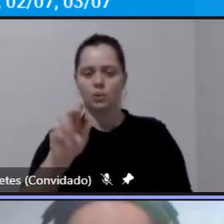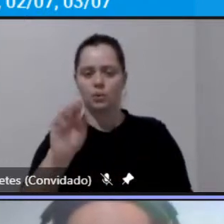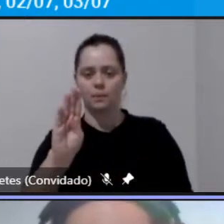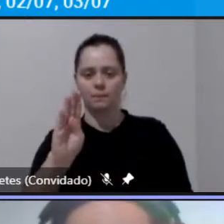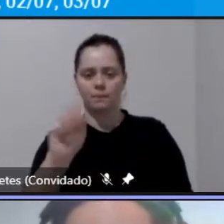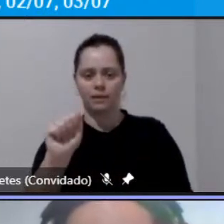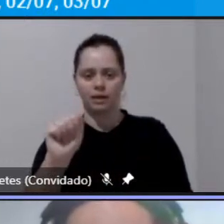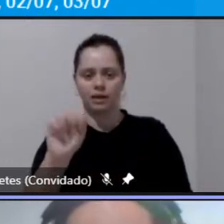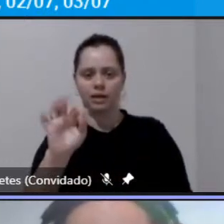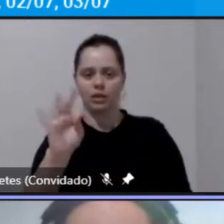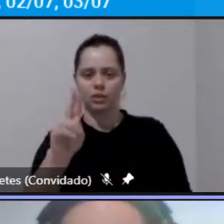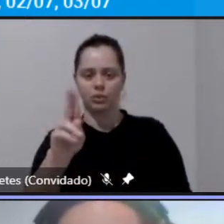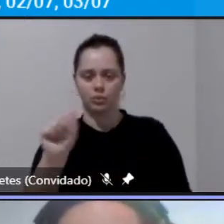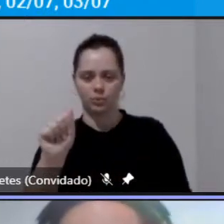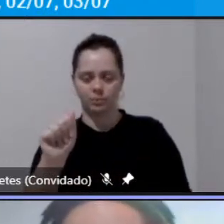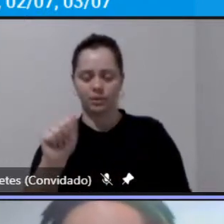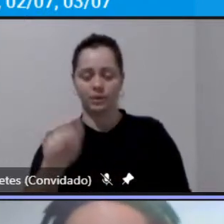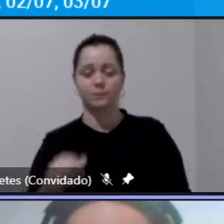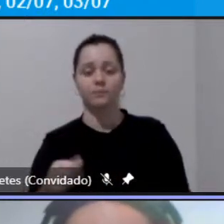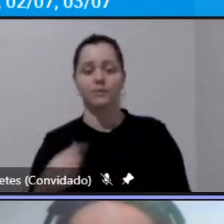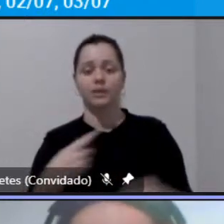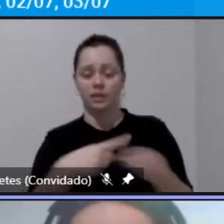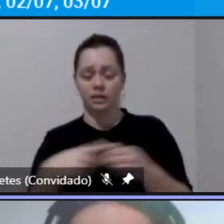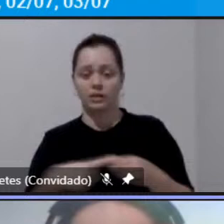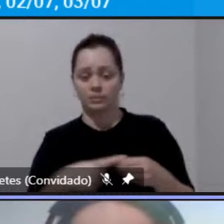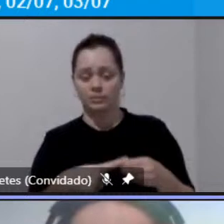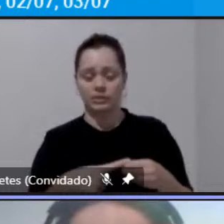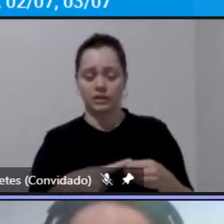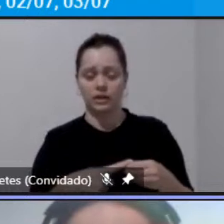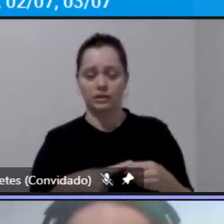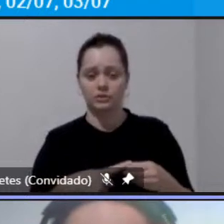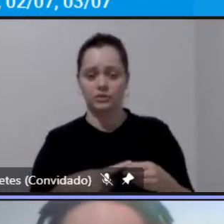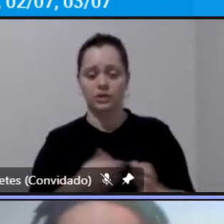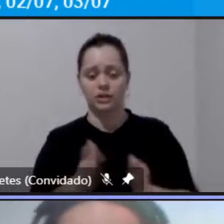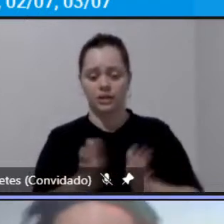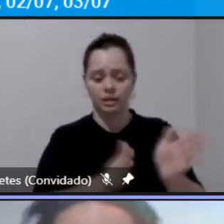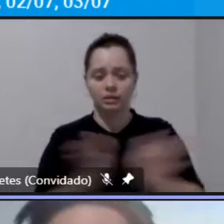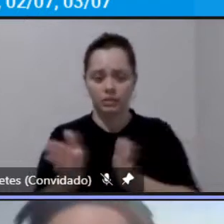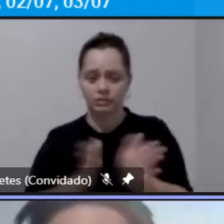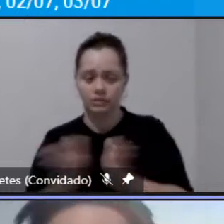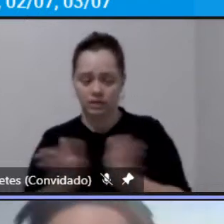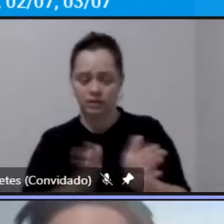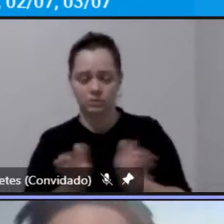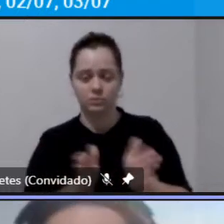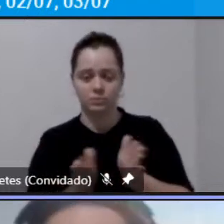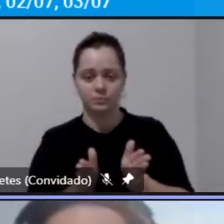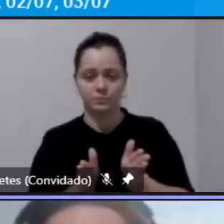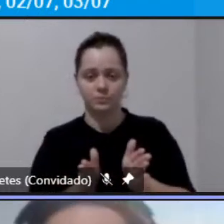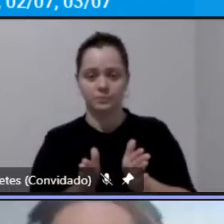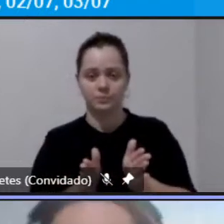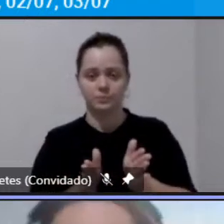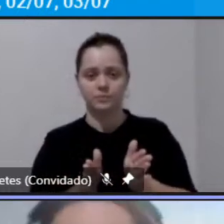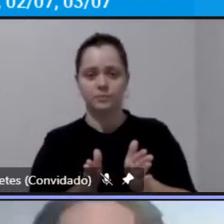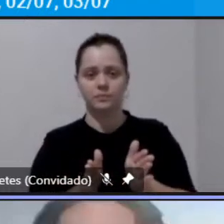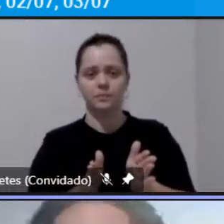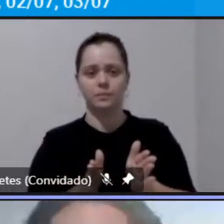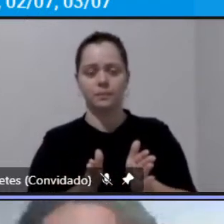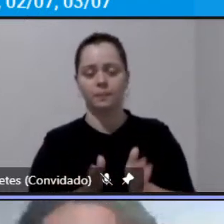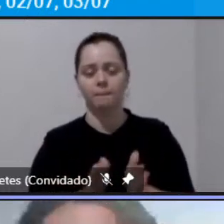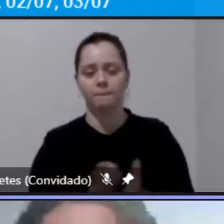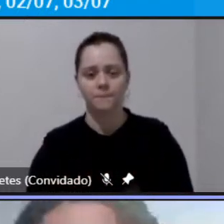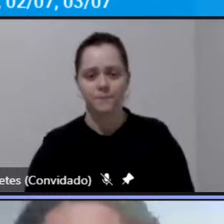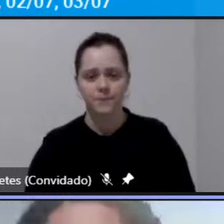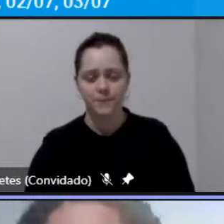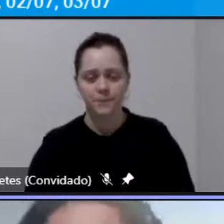Iubatuba Guará e Iubatuba que é operado na verdade pela NTT porque a linha vai